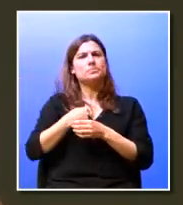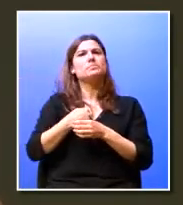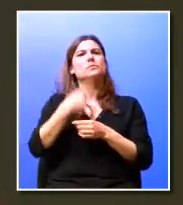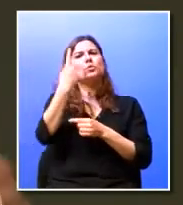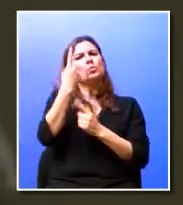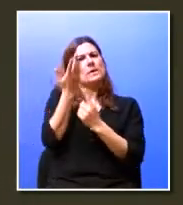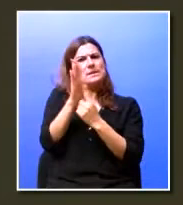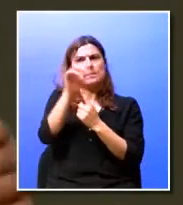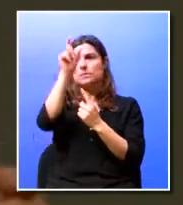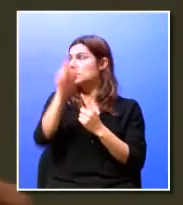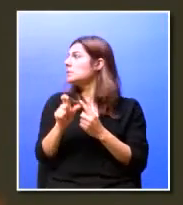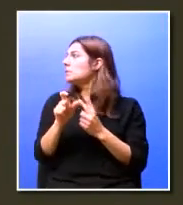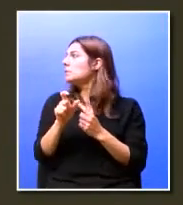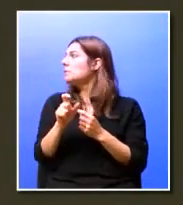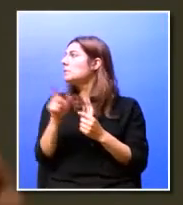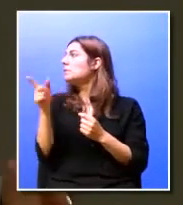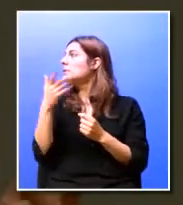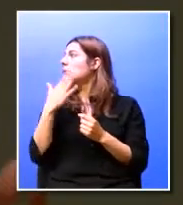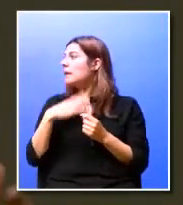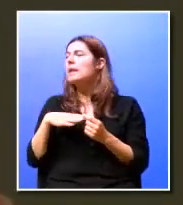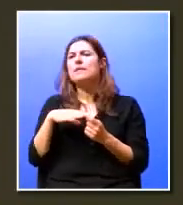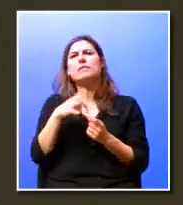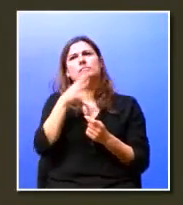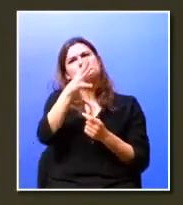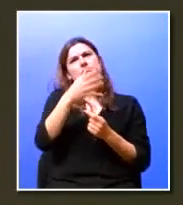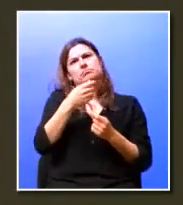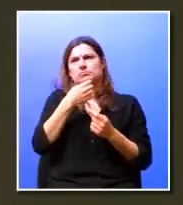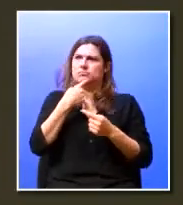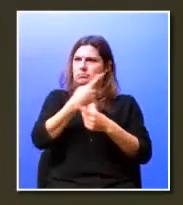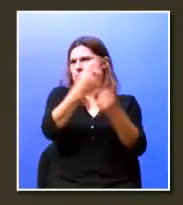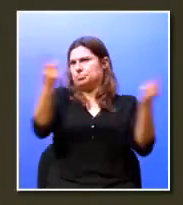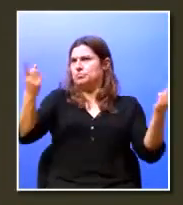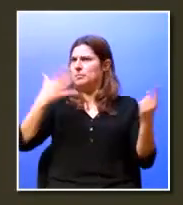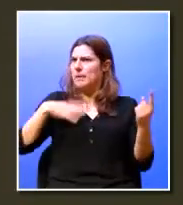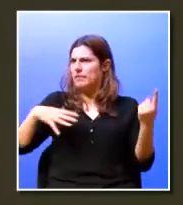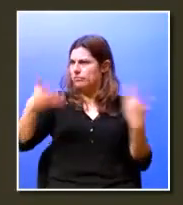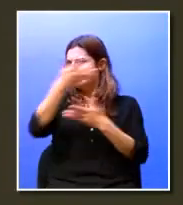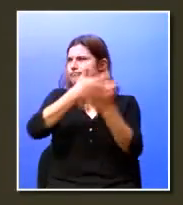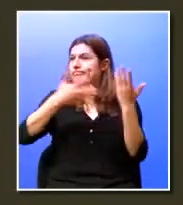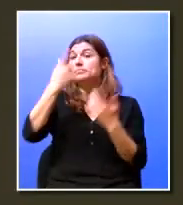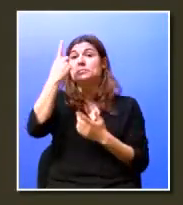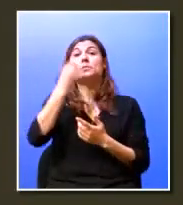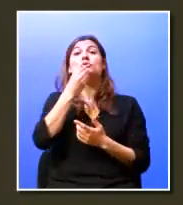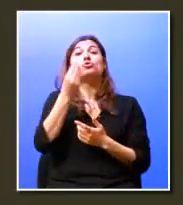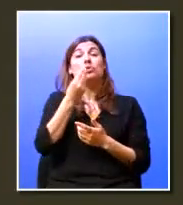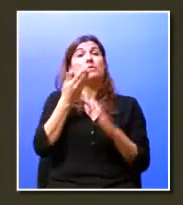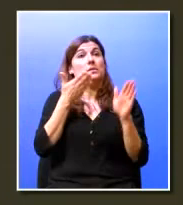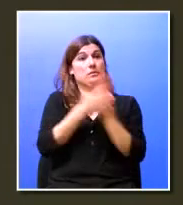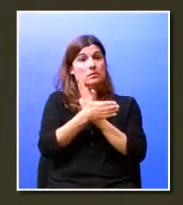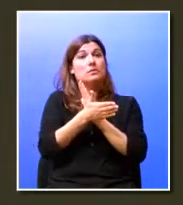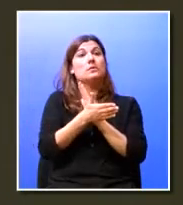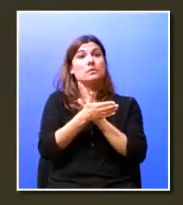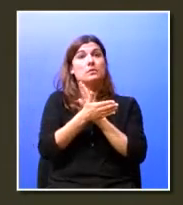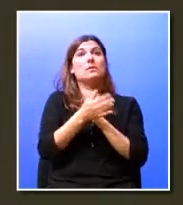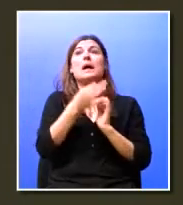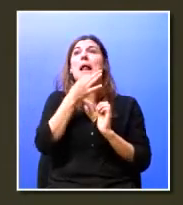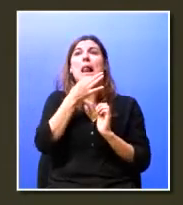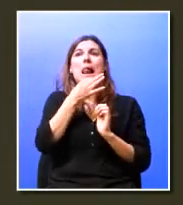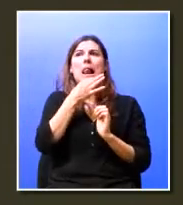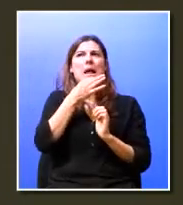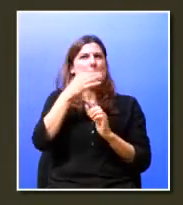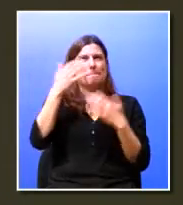caso, e eu trago aqui hoje porque gostaria de partilhar convosco, um jovem que chegou à empresa e mal falava,